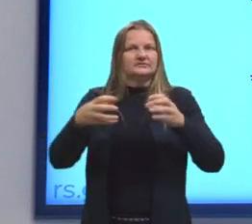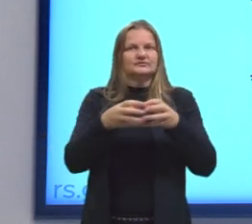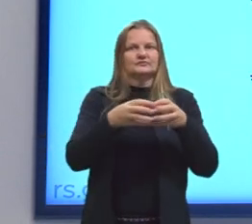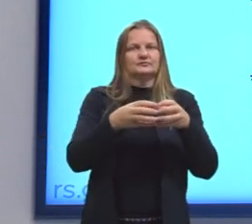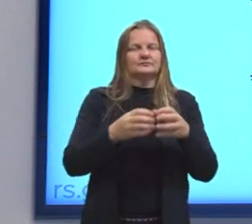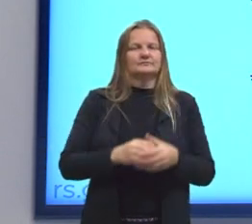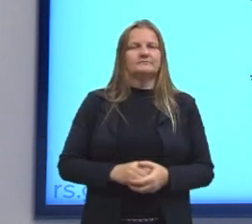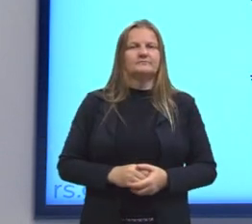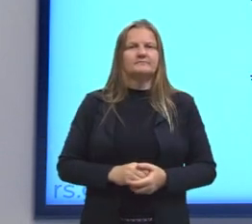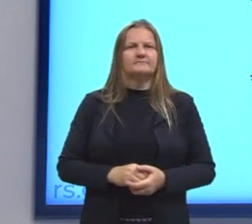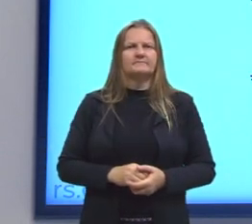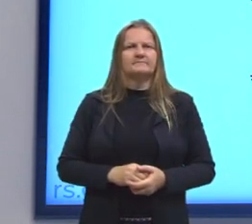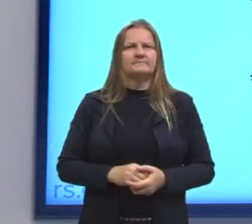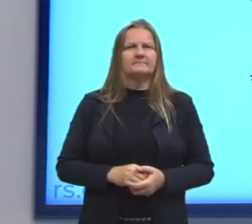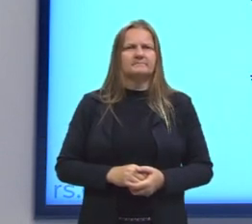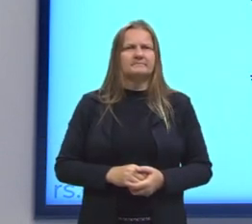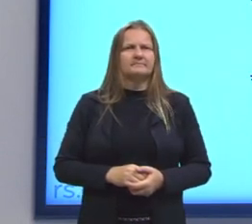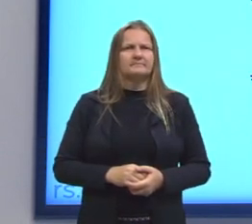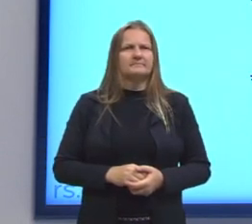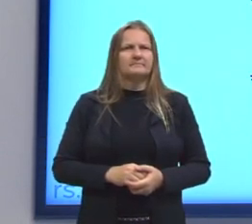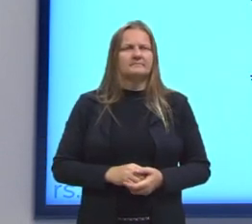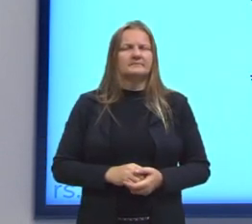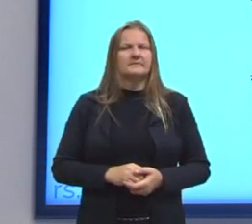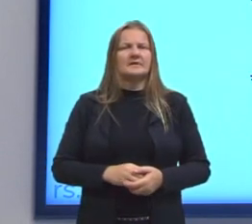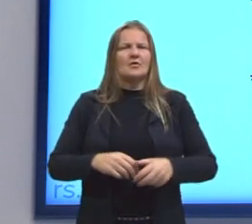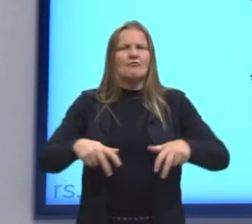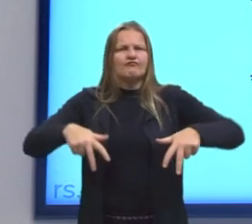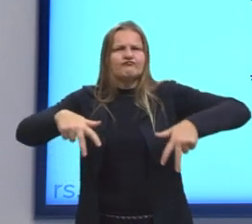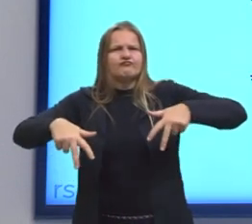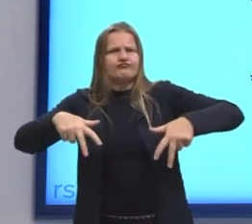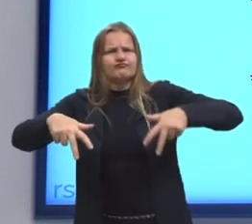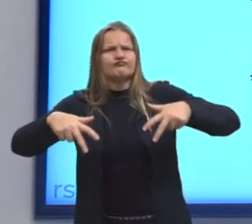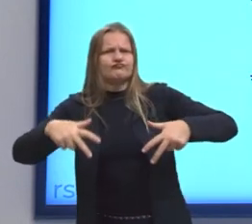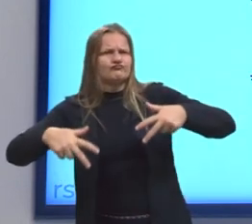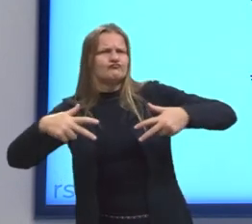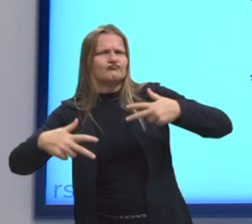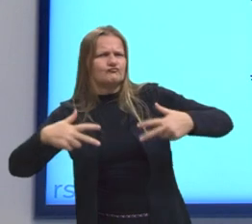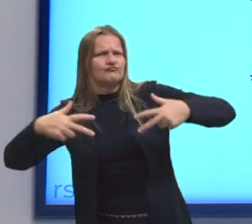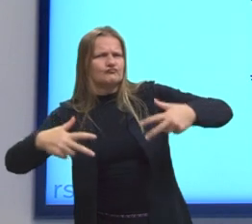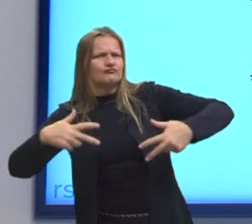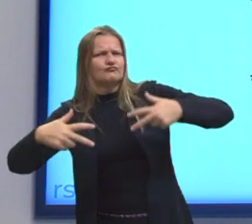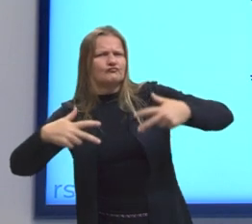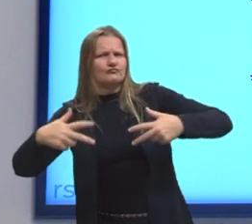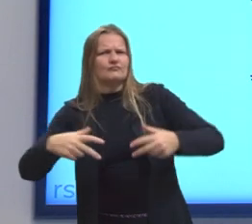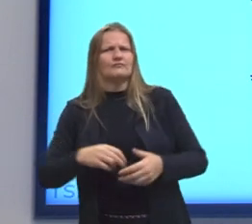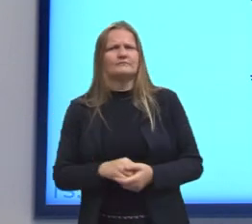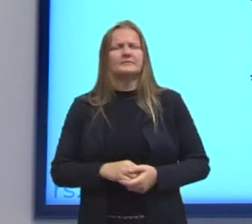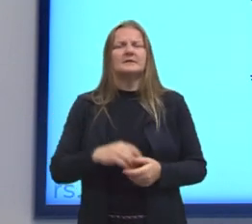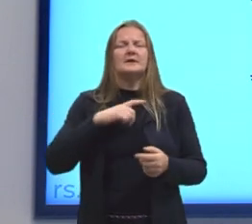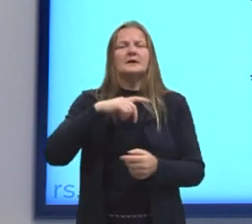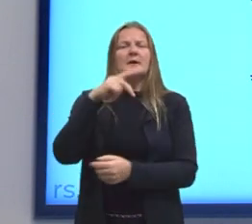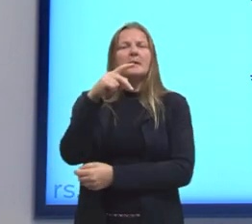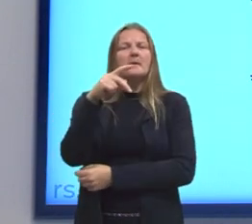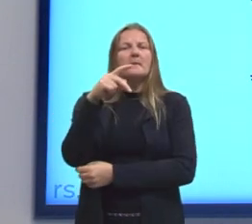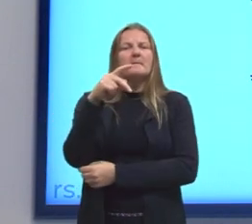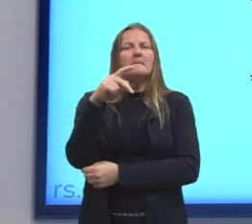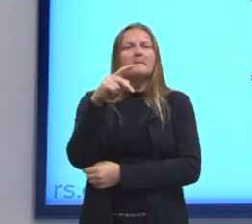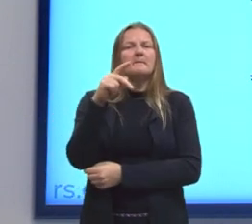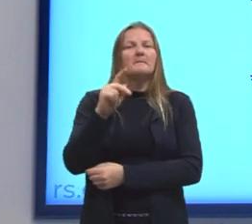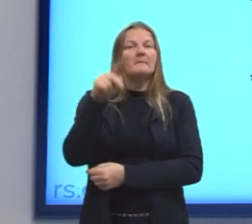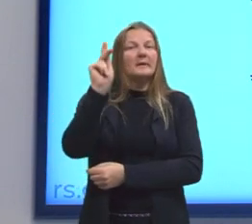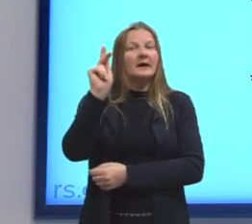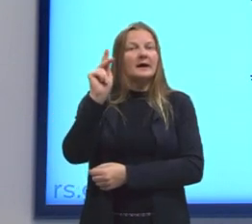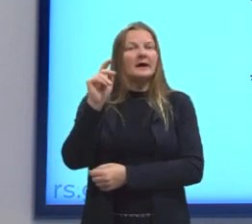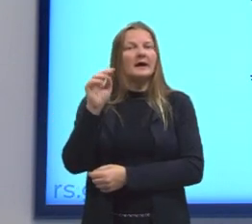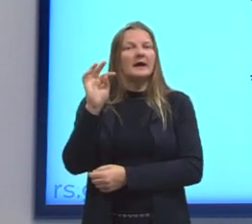Tribos urbanas. Eu trago aqui os funkeiros, gamers, os kipoppers. Aqui elas se definem, as duas